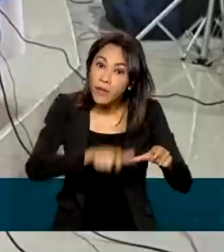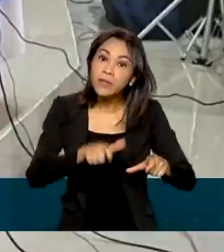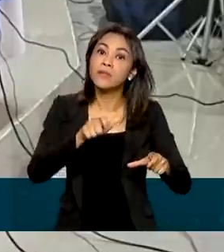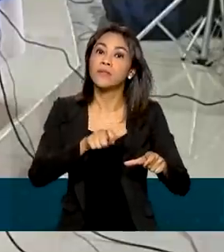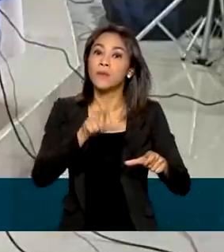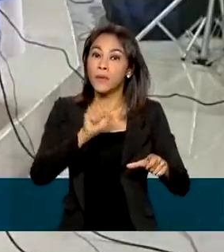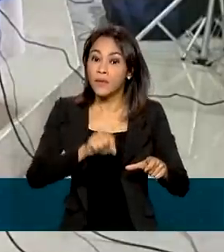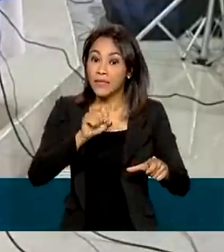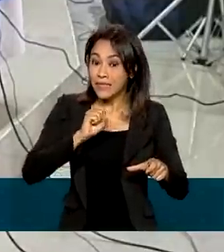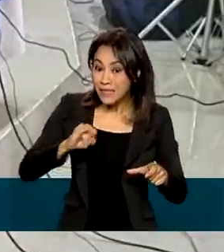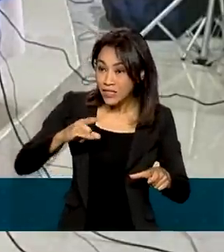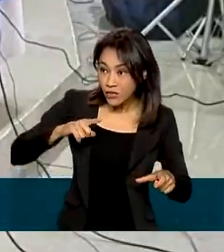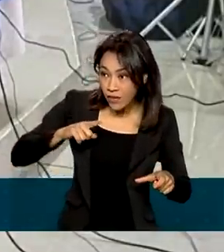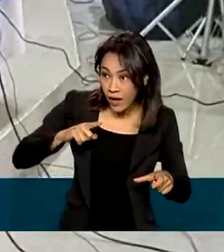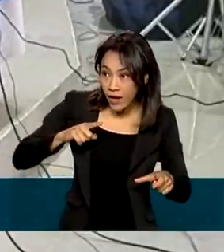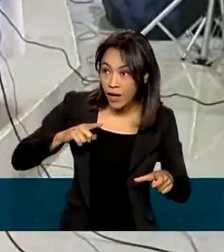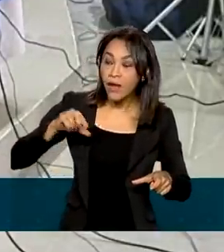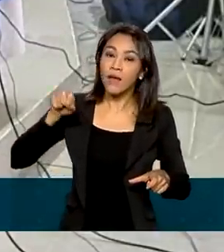o Brasil.